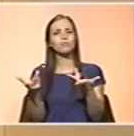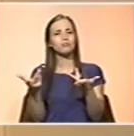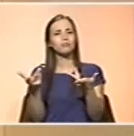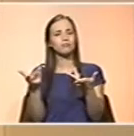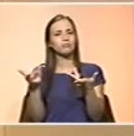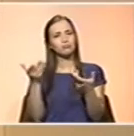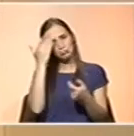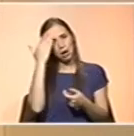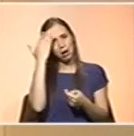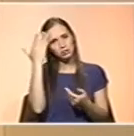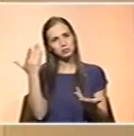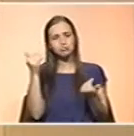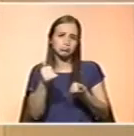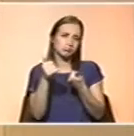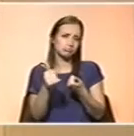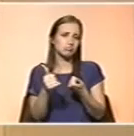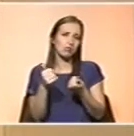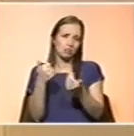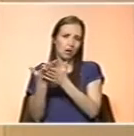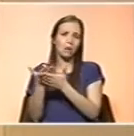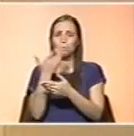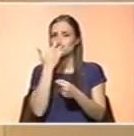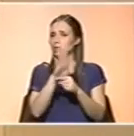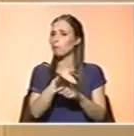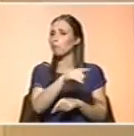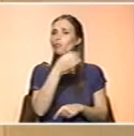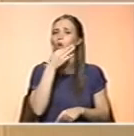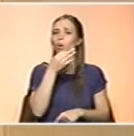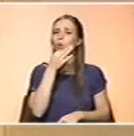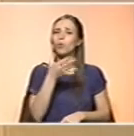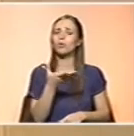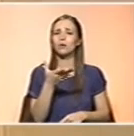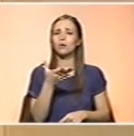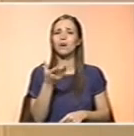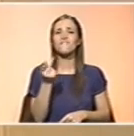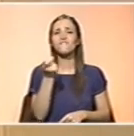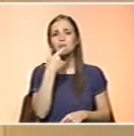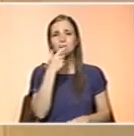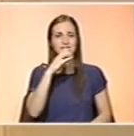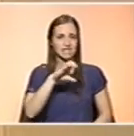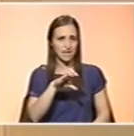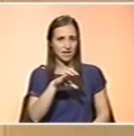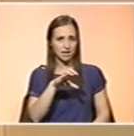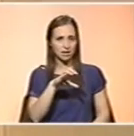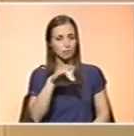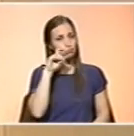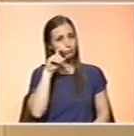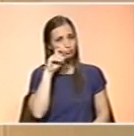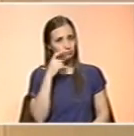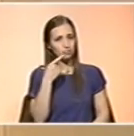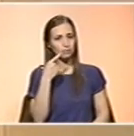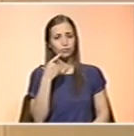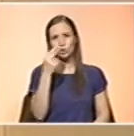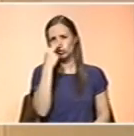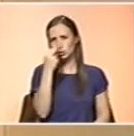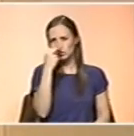devem ser satisfeitas, por exemplo, como foi falado, da vitamina C para a prevenção de estados de